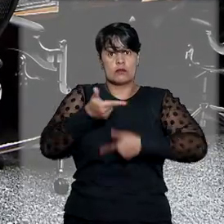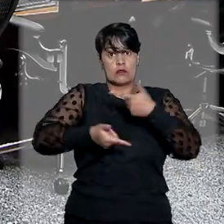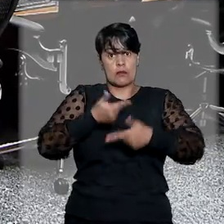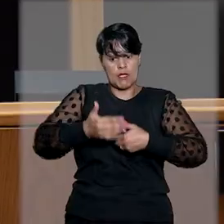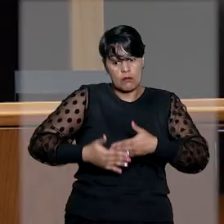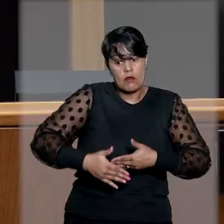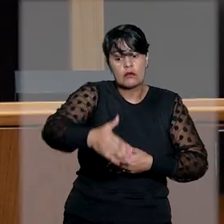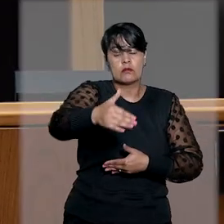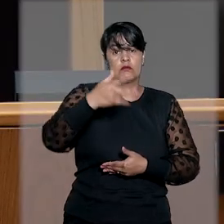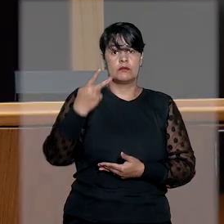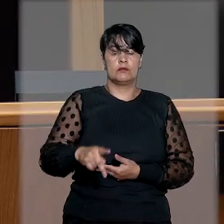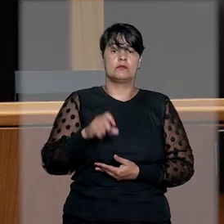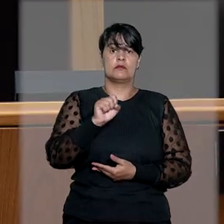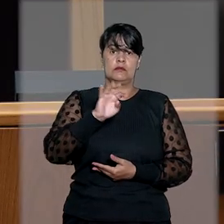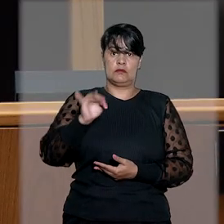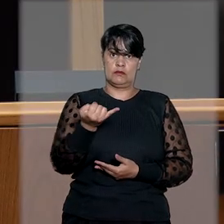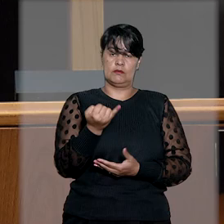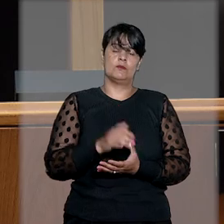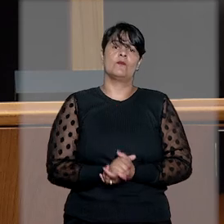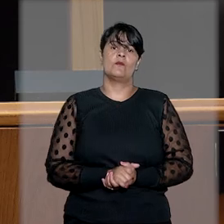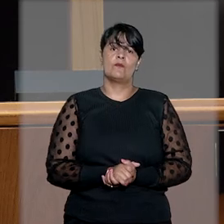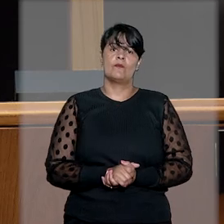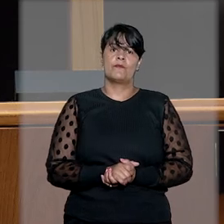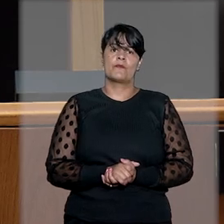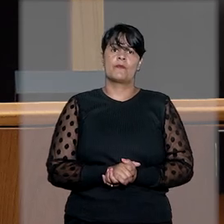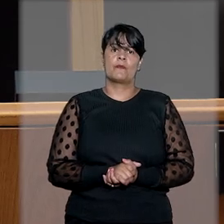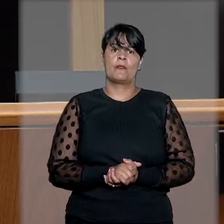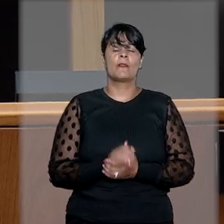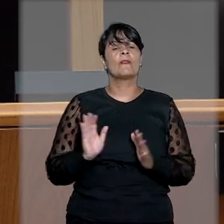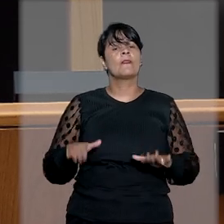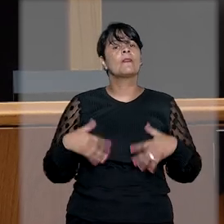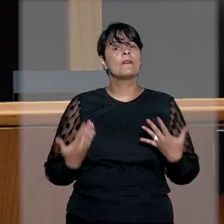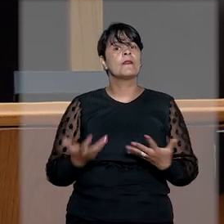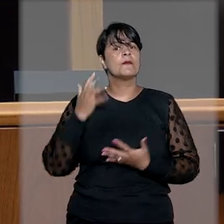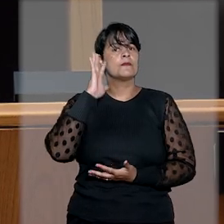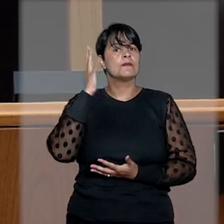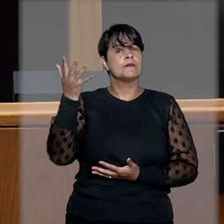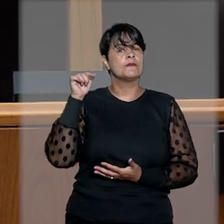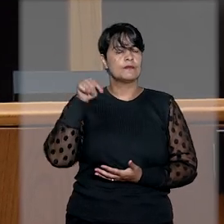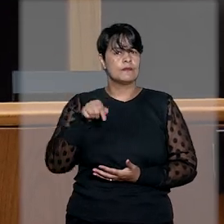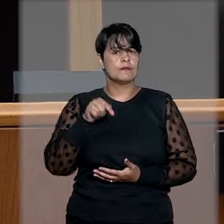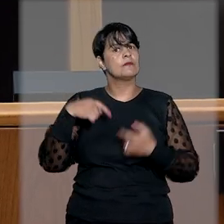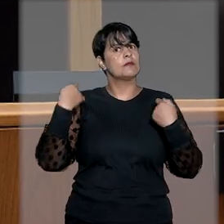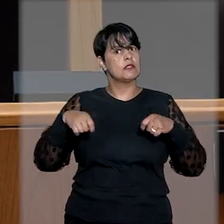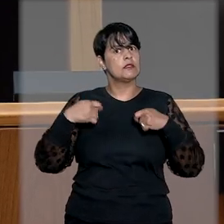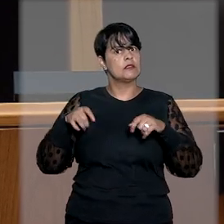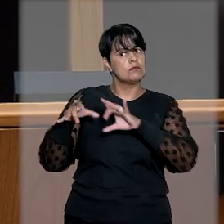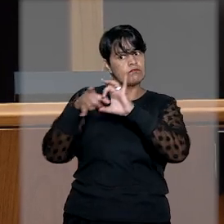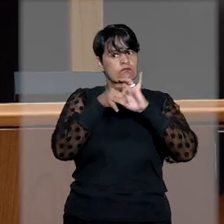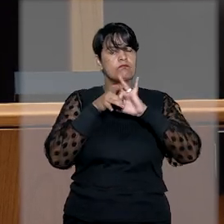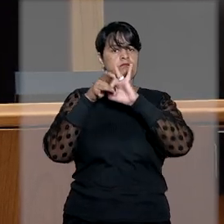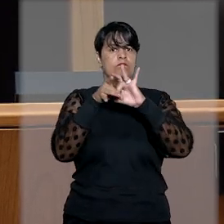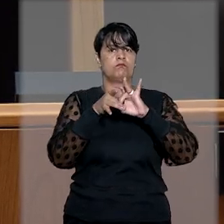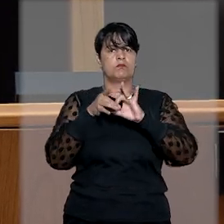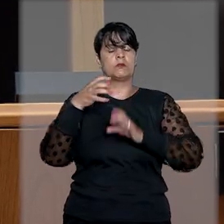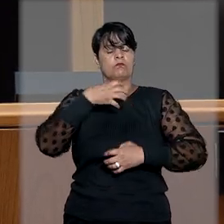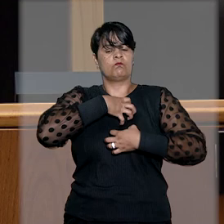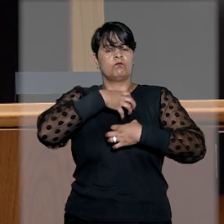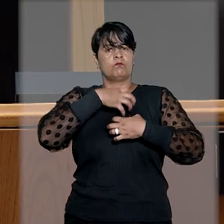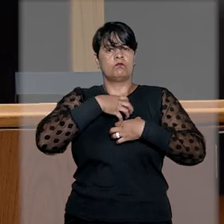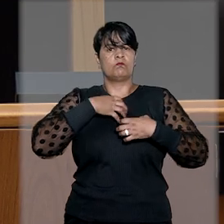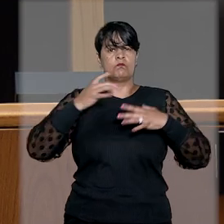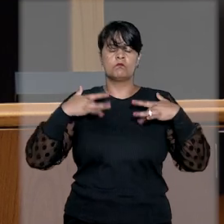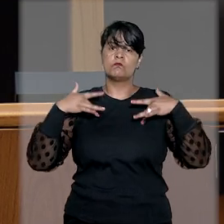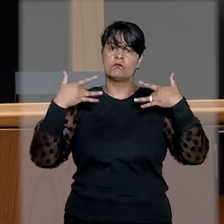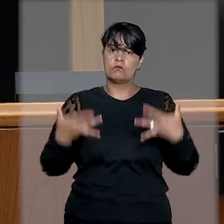STJ. Para o cumprimento desse desiderato, é imprescindível unidade e espírito republicano e da parte do